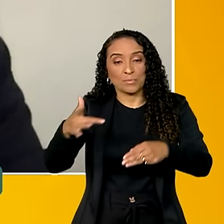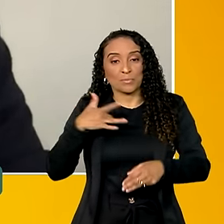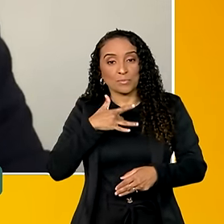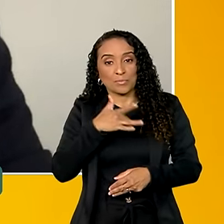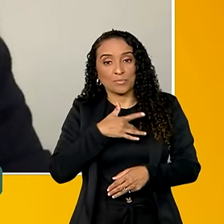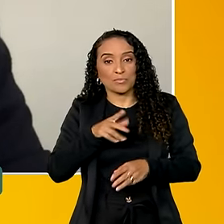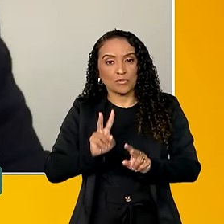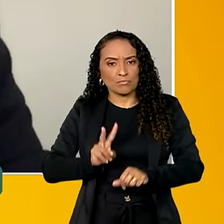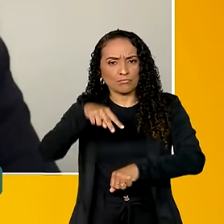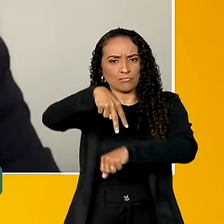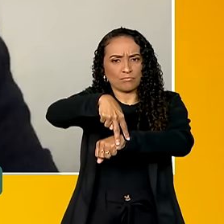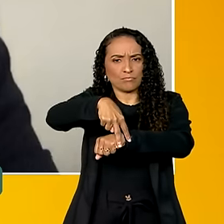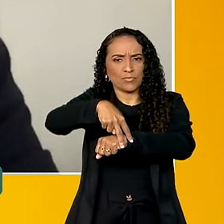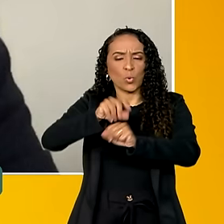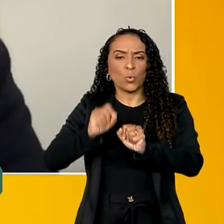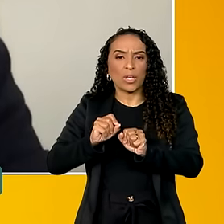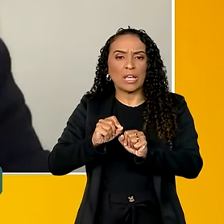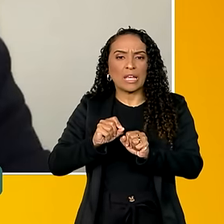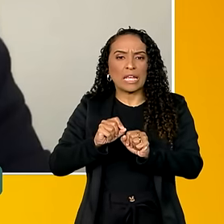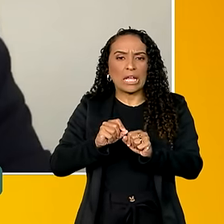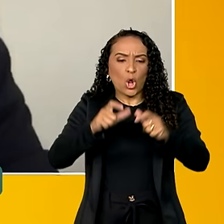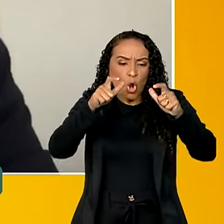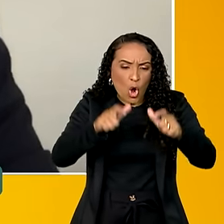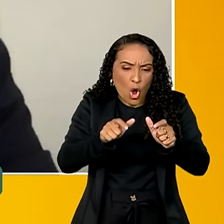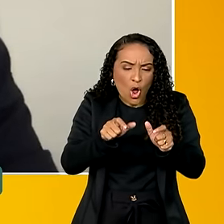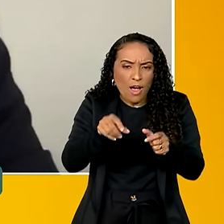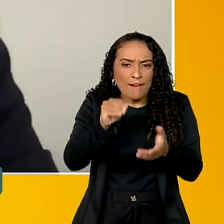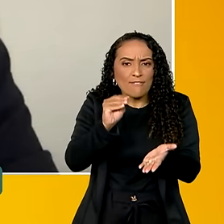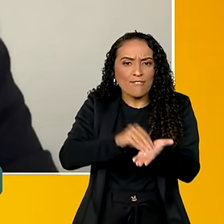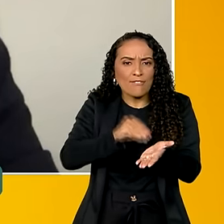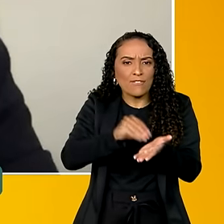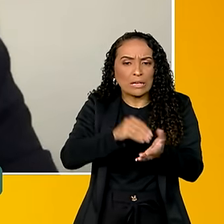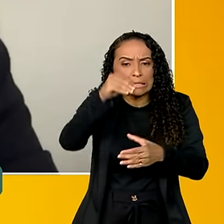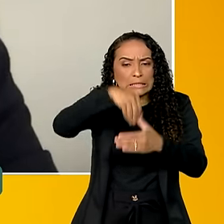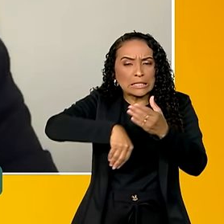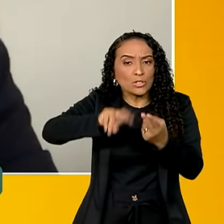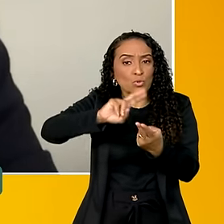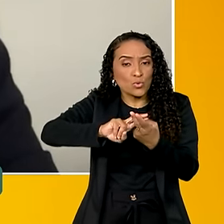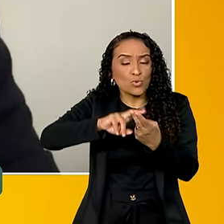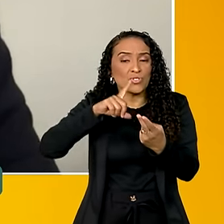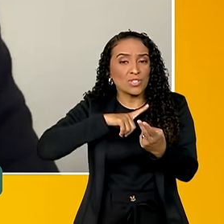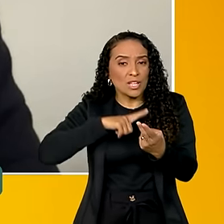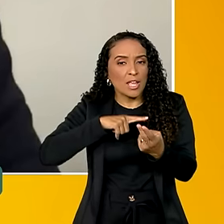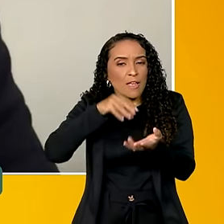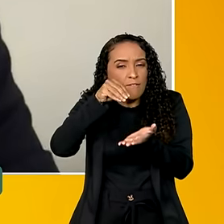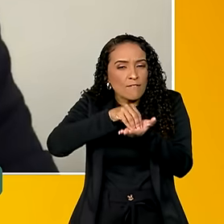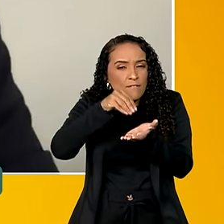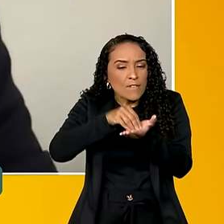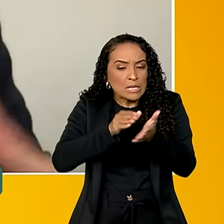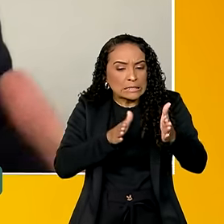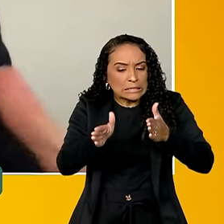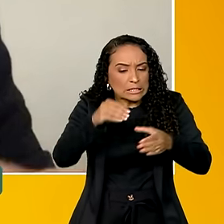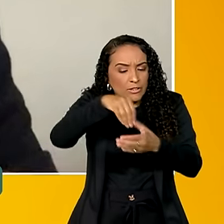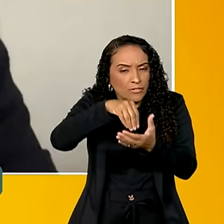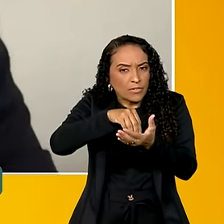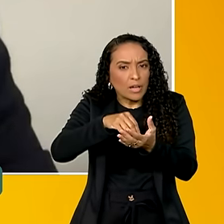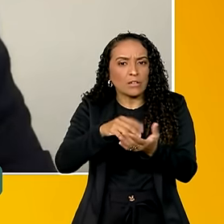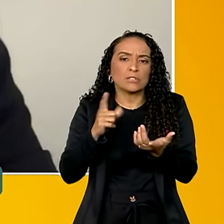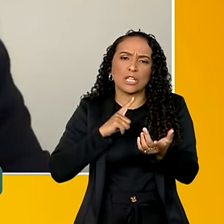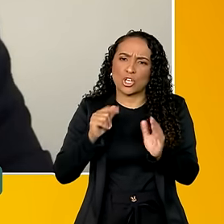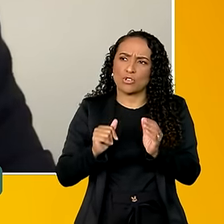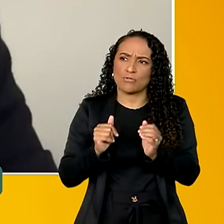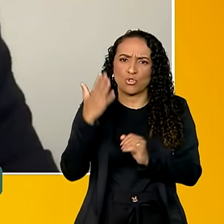enfrentar uma lacuna que a gente ainda tem no sistema de saúde brasileiro SUS, que tem tanto sucesso em vários